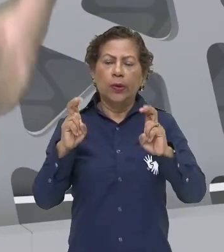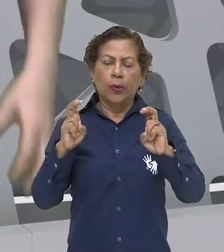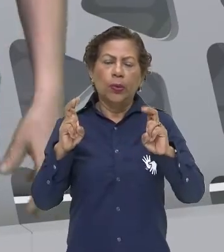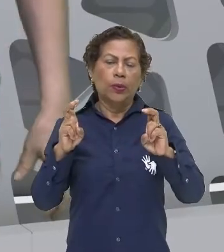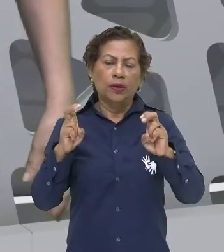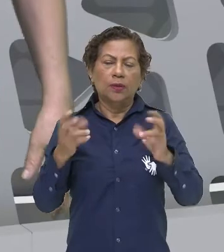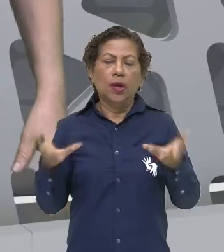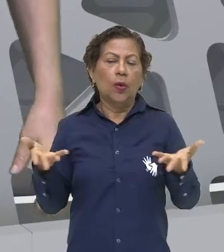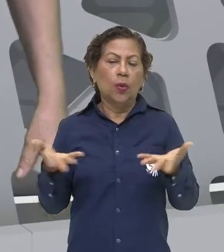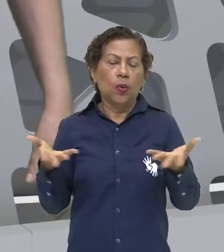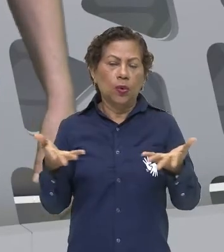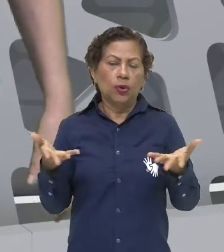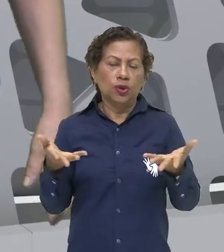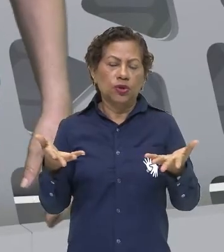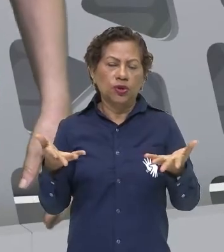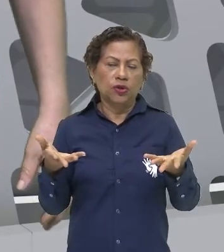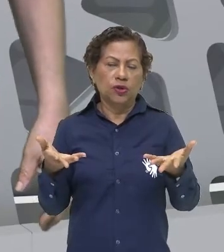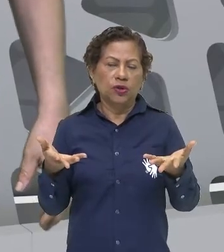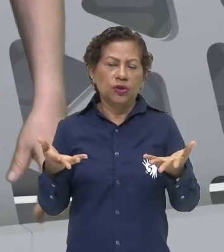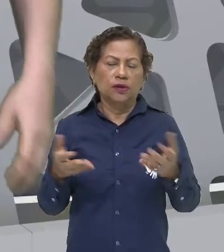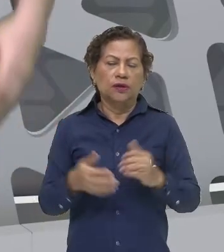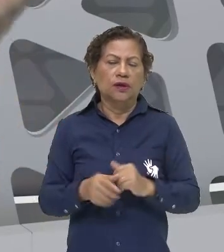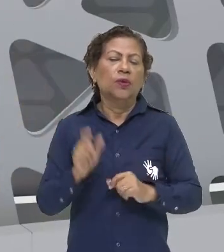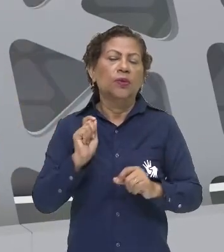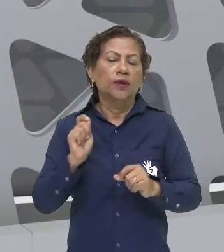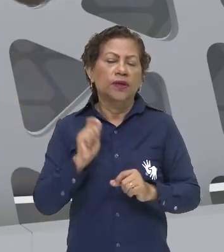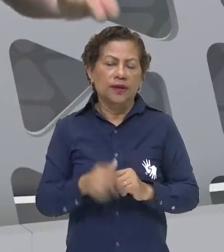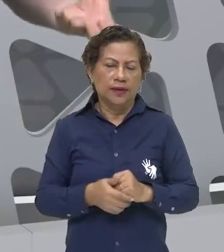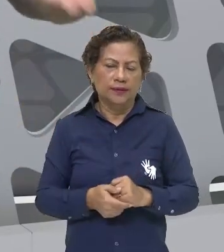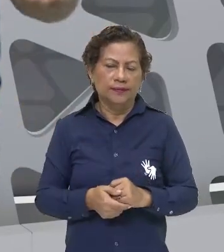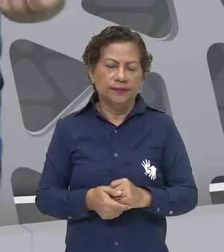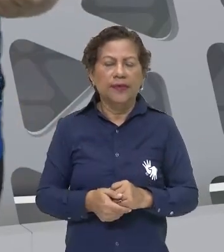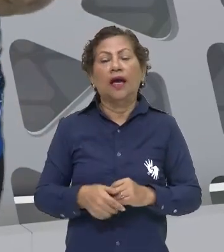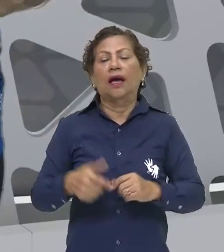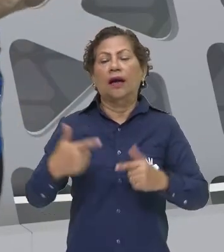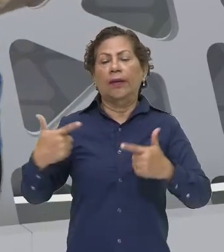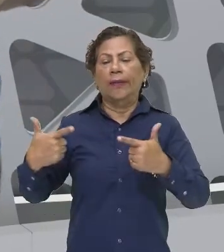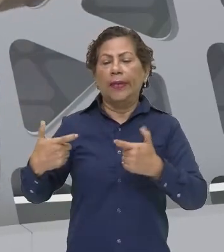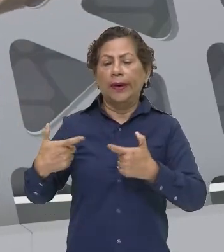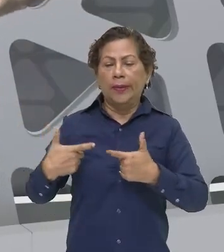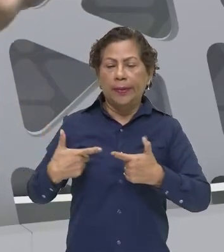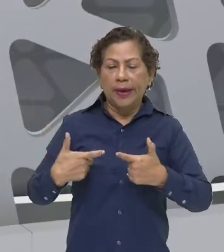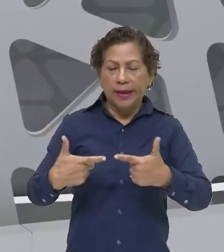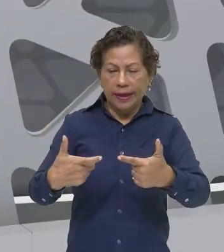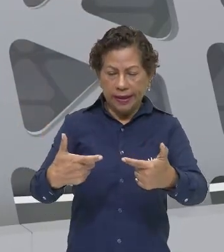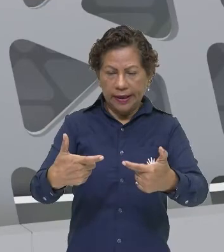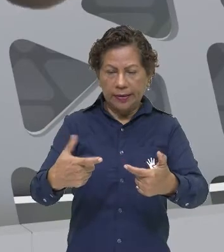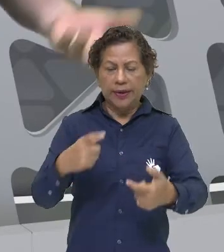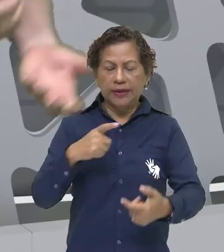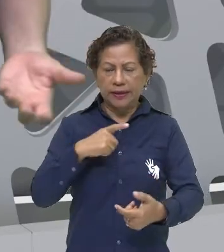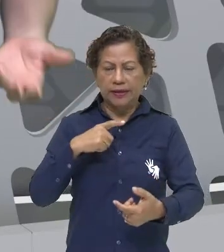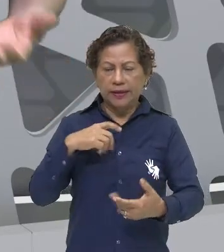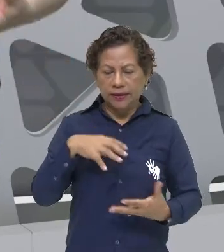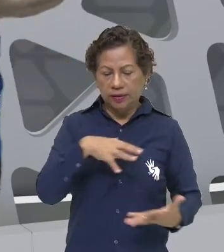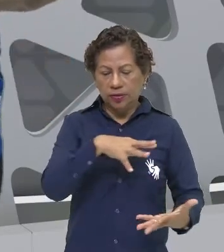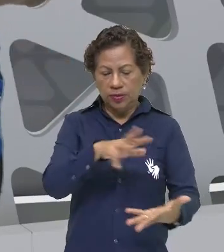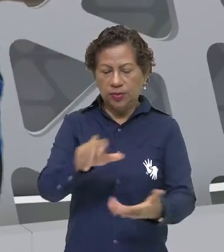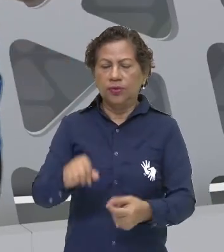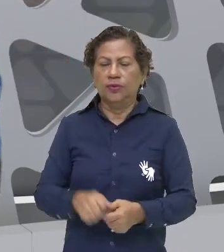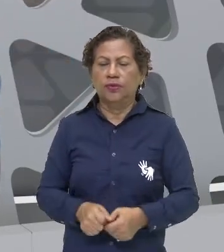que chama muito a atenção de vocês. vamos falar sobre a guerra que está acontecendo, sobre a pandemia,